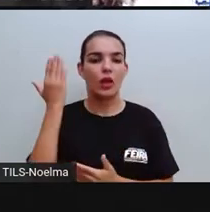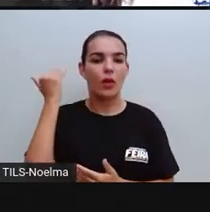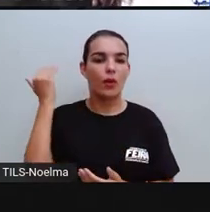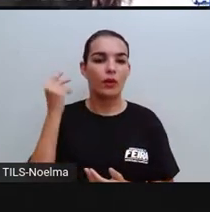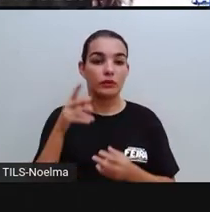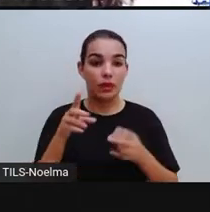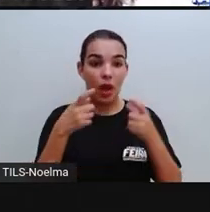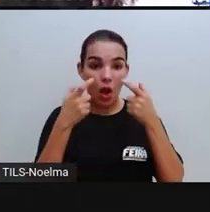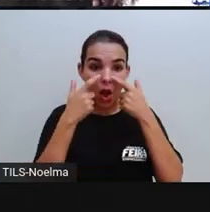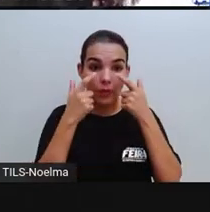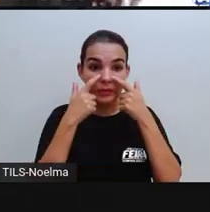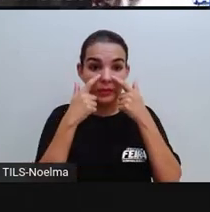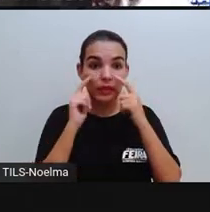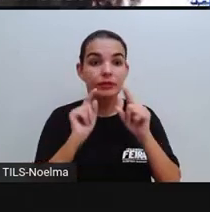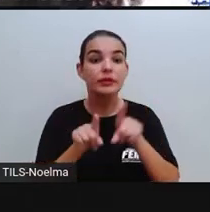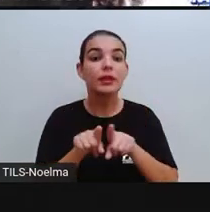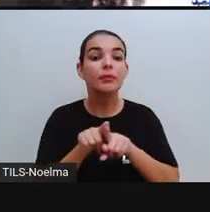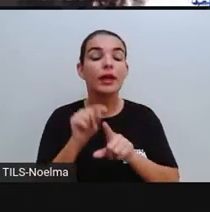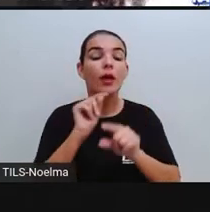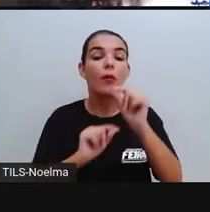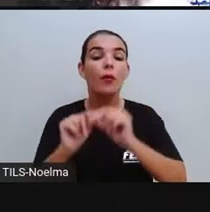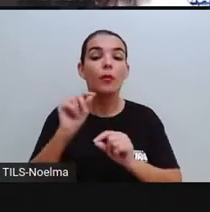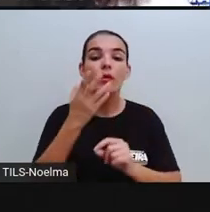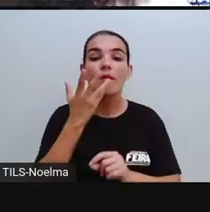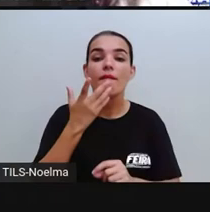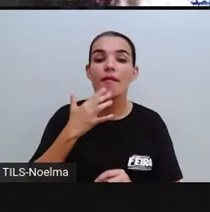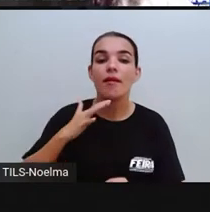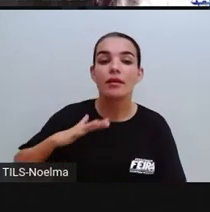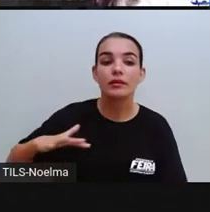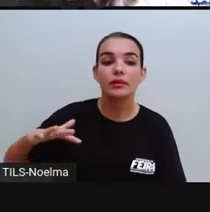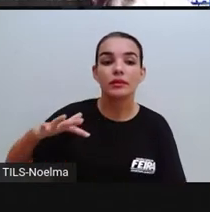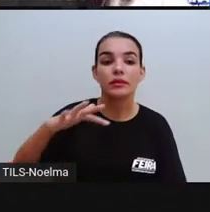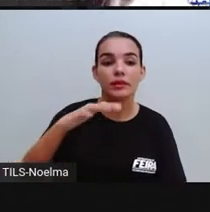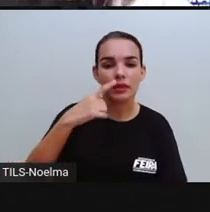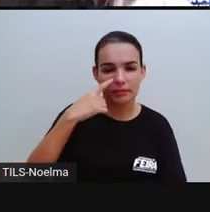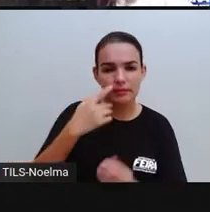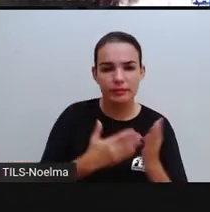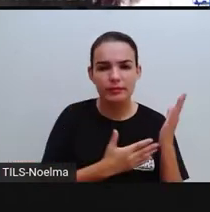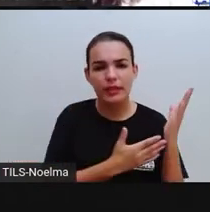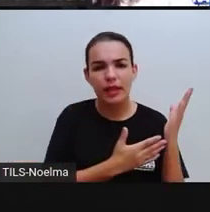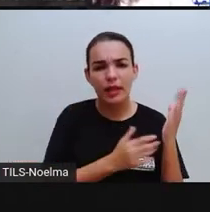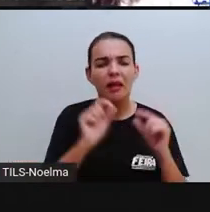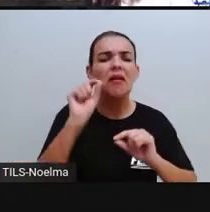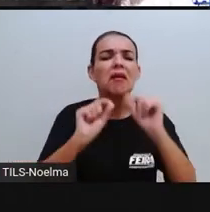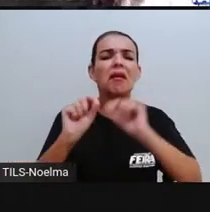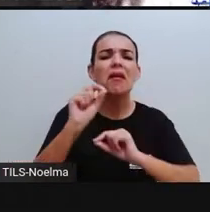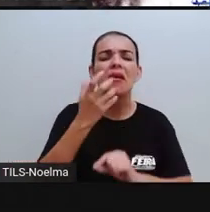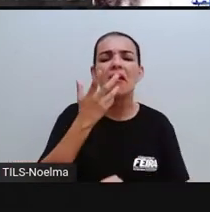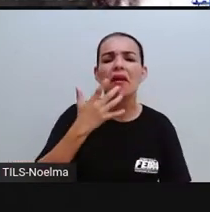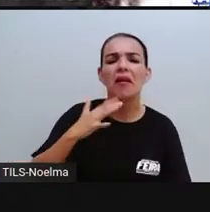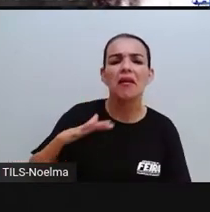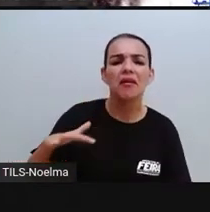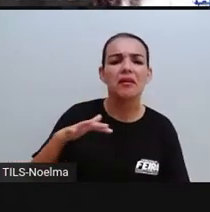que observe o que é que essas crianças estão fazendo. Primeiro, vamos observar aí, quem são essas crianças?